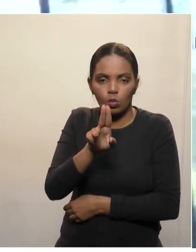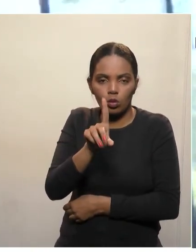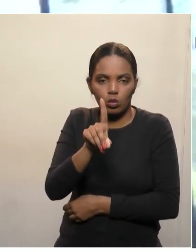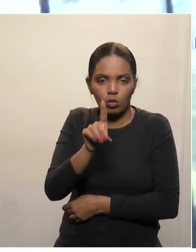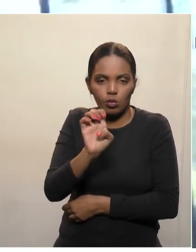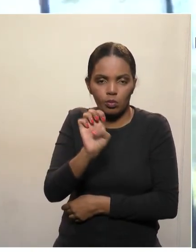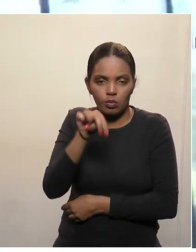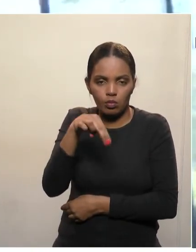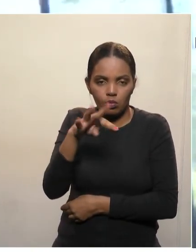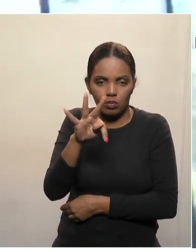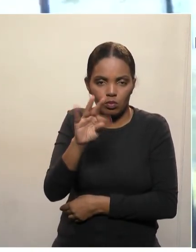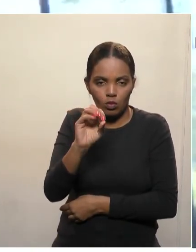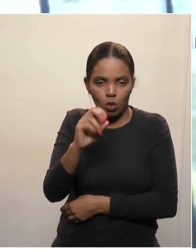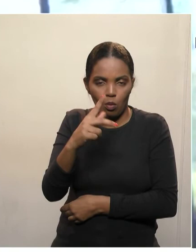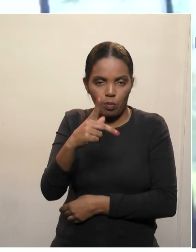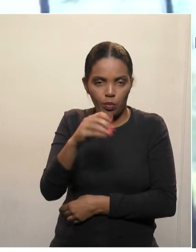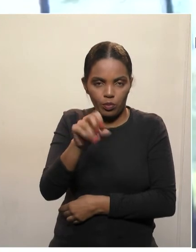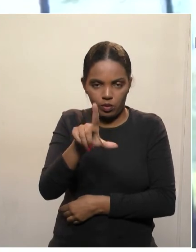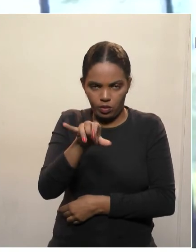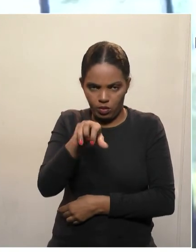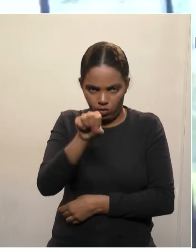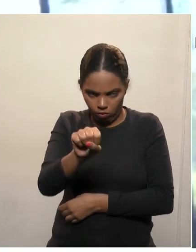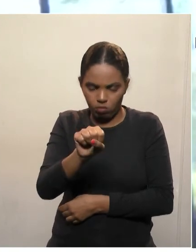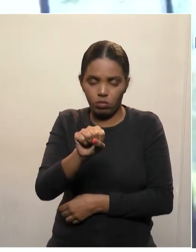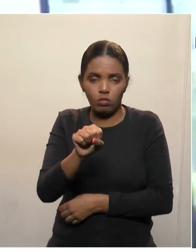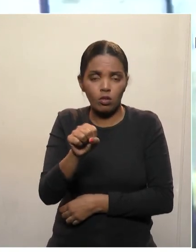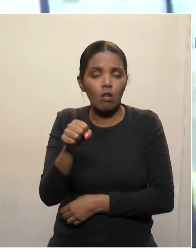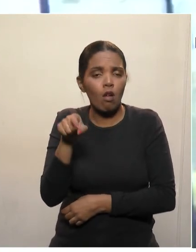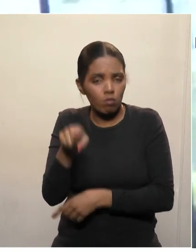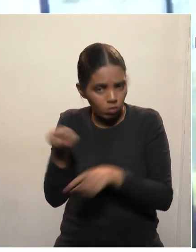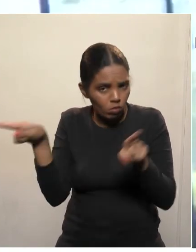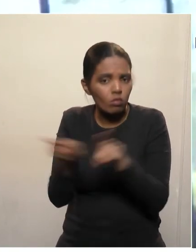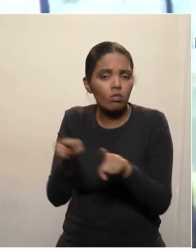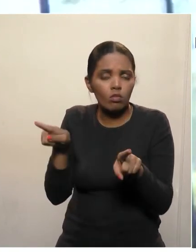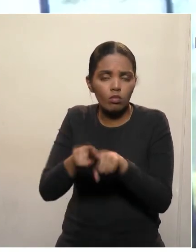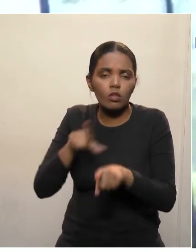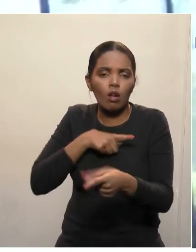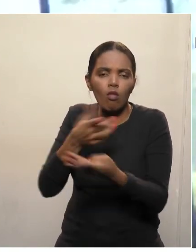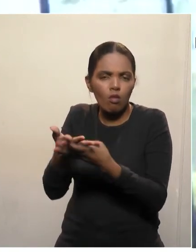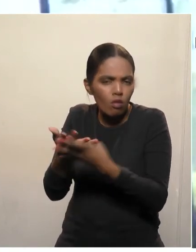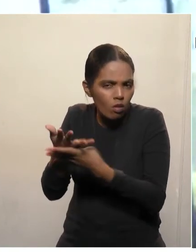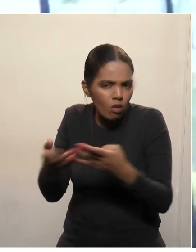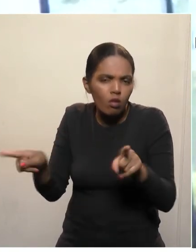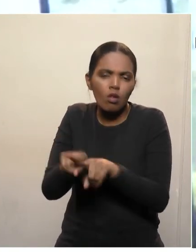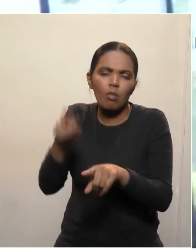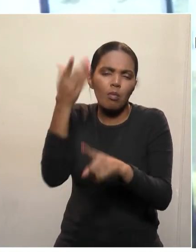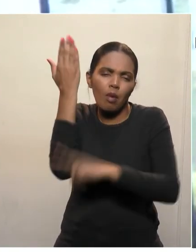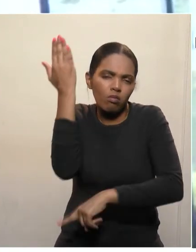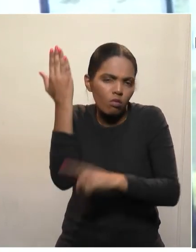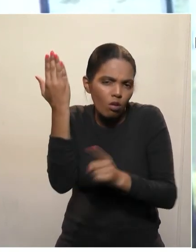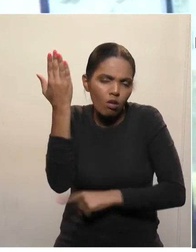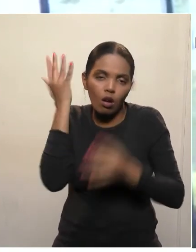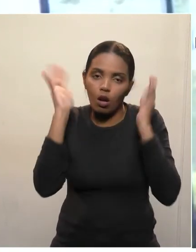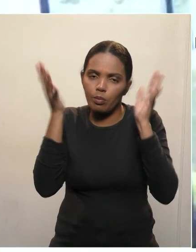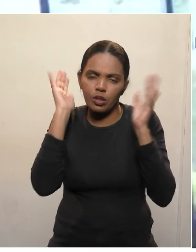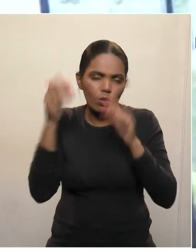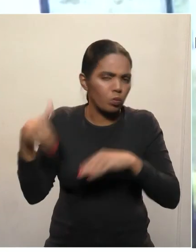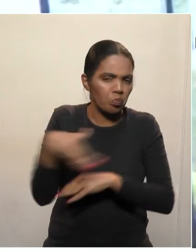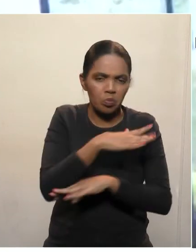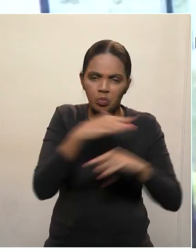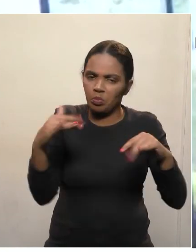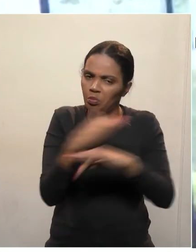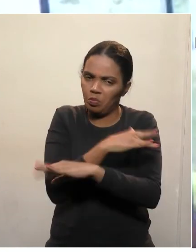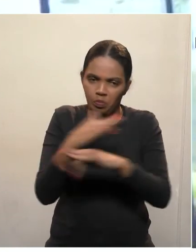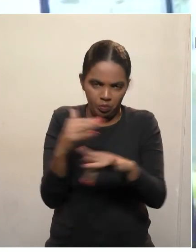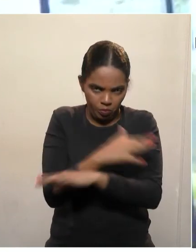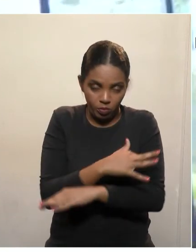do agronegócio, grãos, madeira, importantíssimo para a nossa região. E